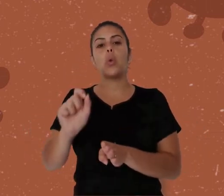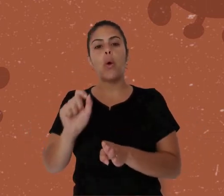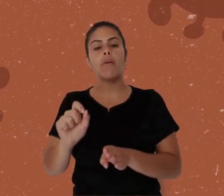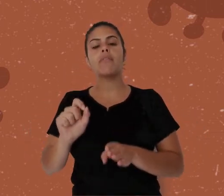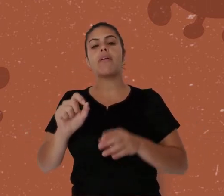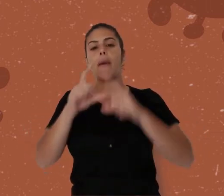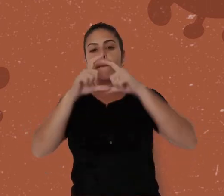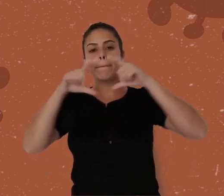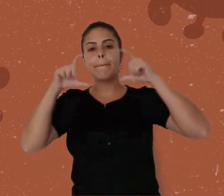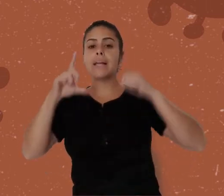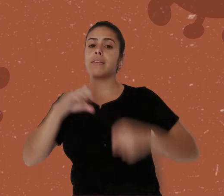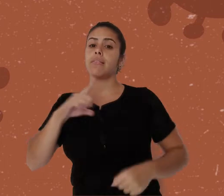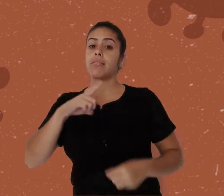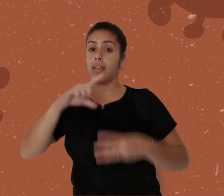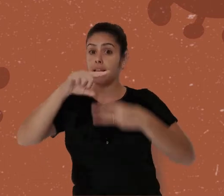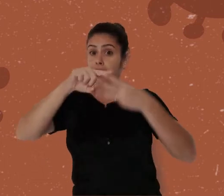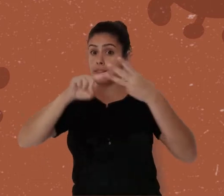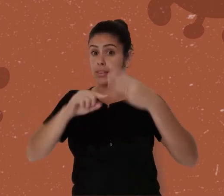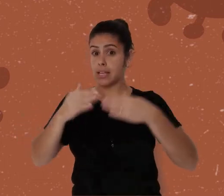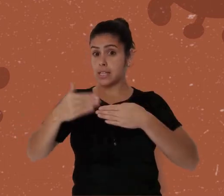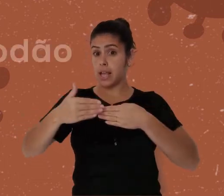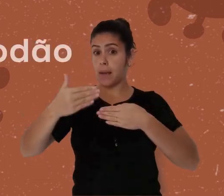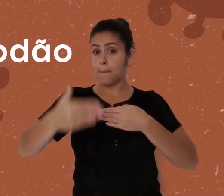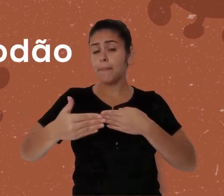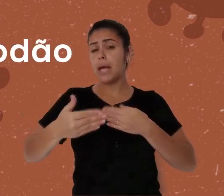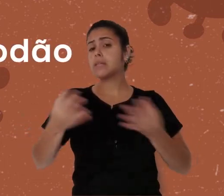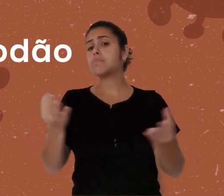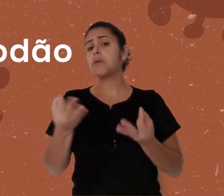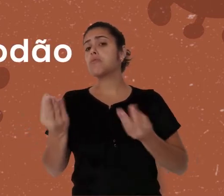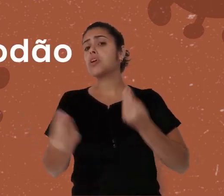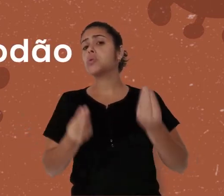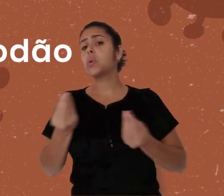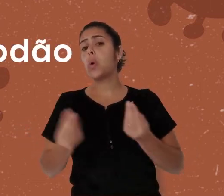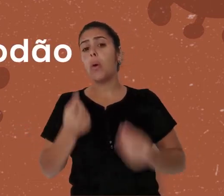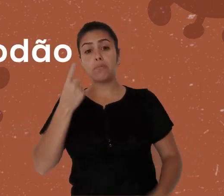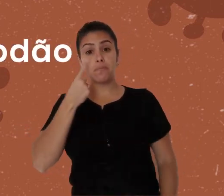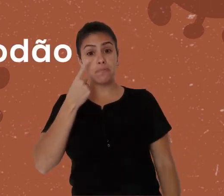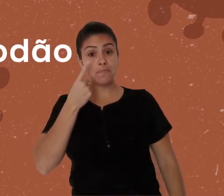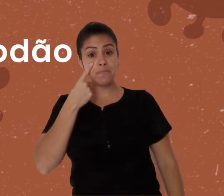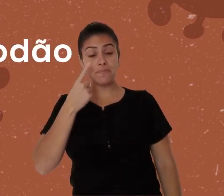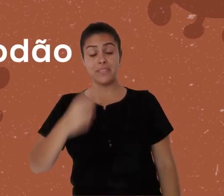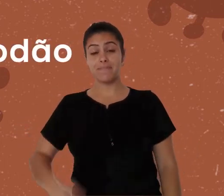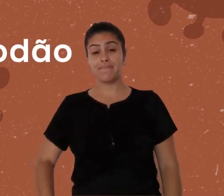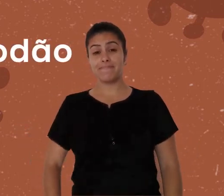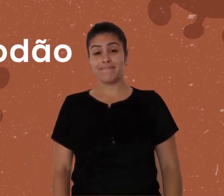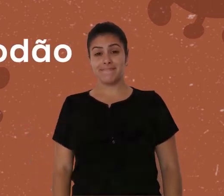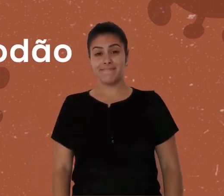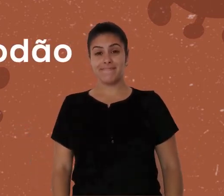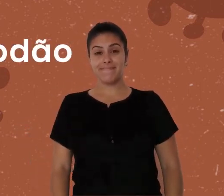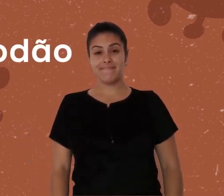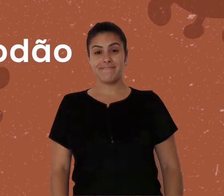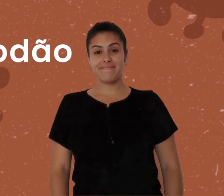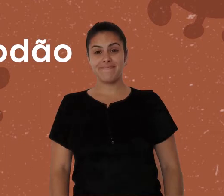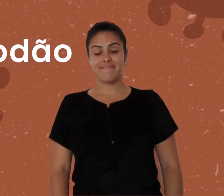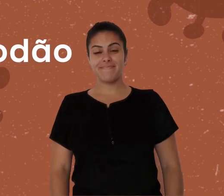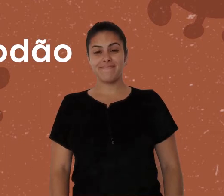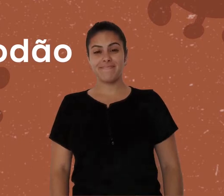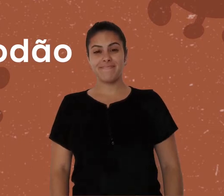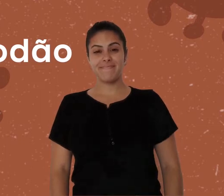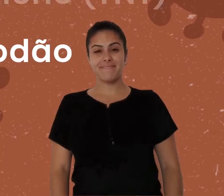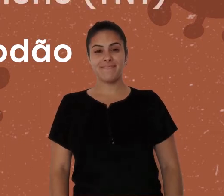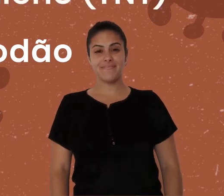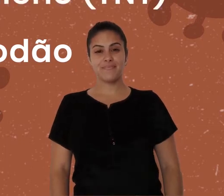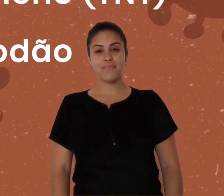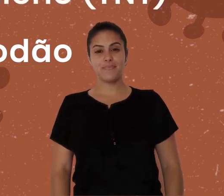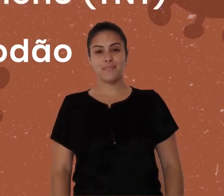tenha três camadas. O ideal seria um forro de algodão, uma camada externa de poliéster e um filtro médio